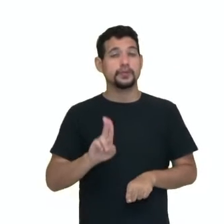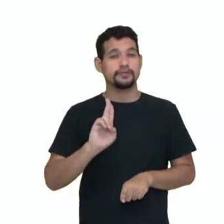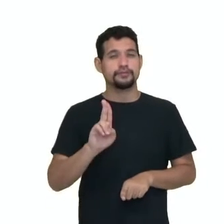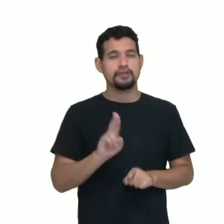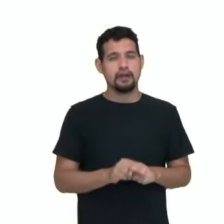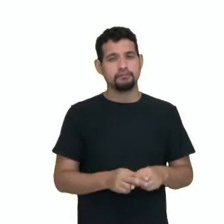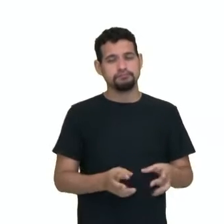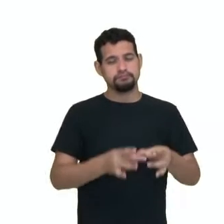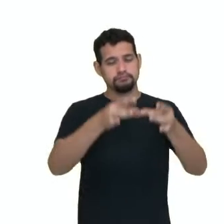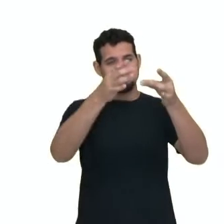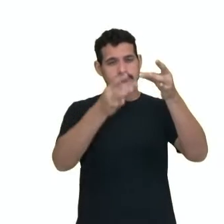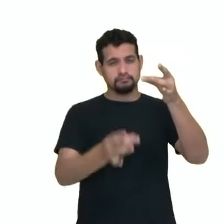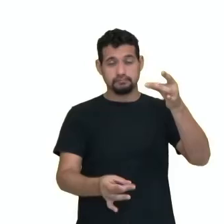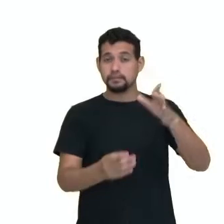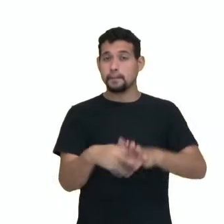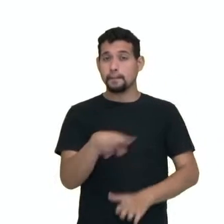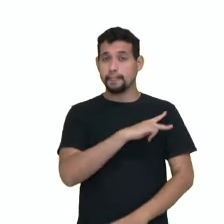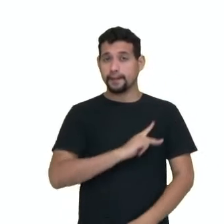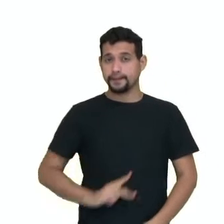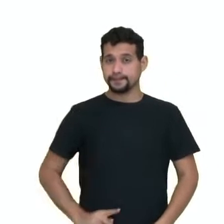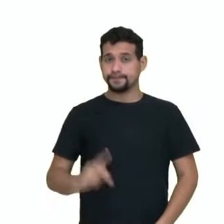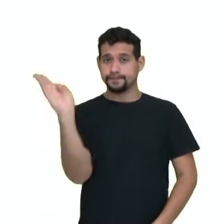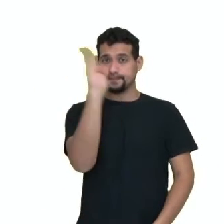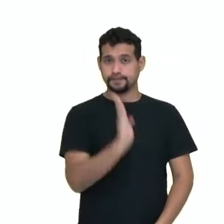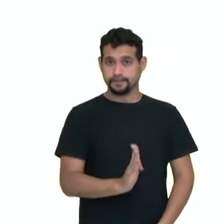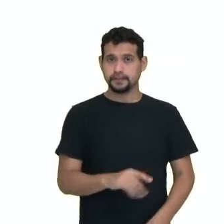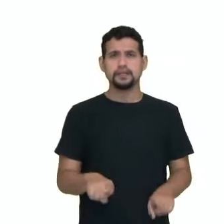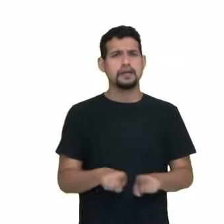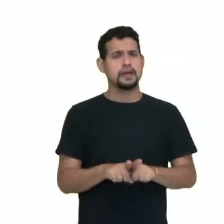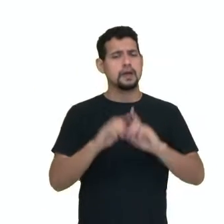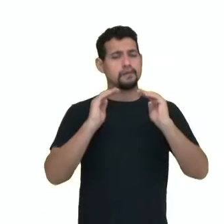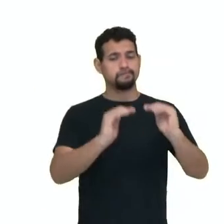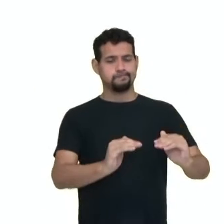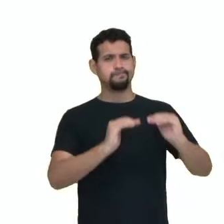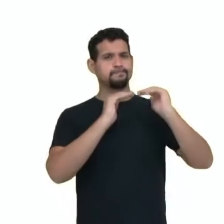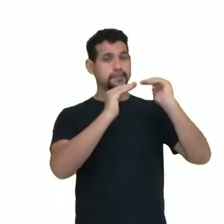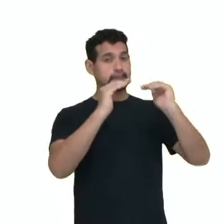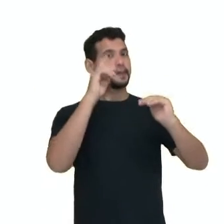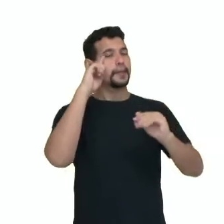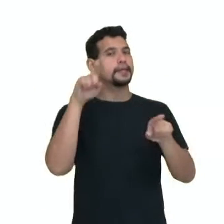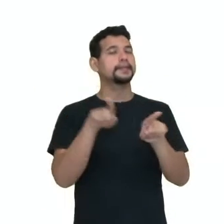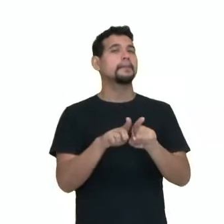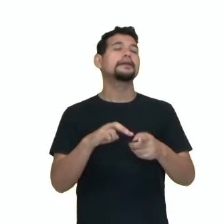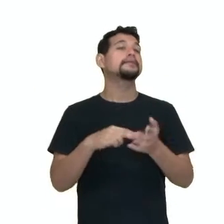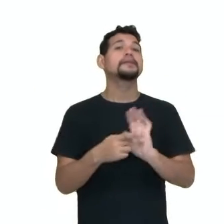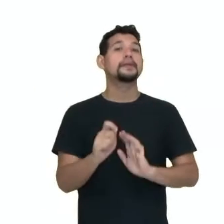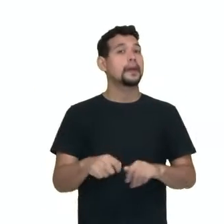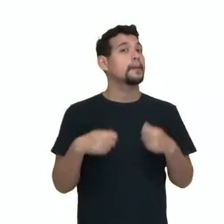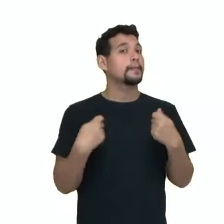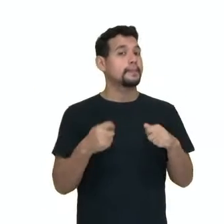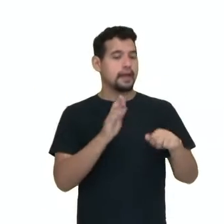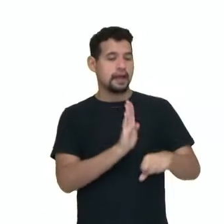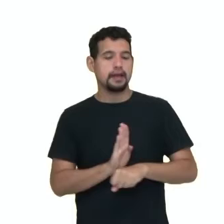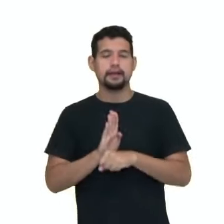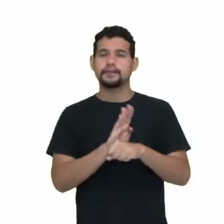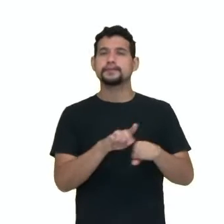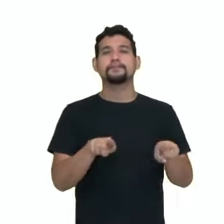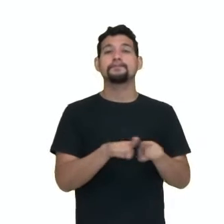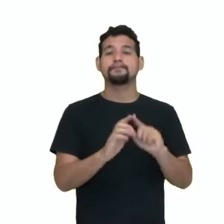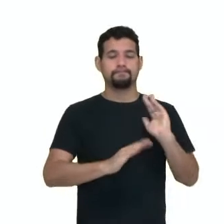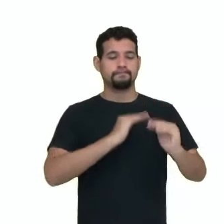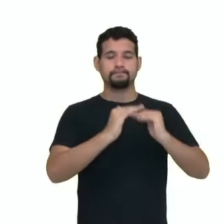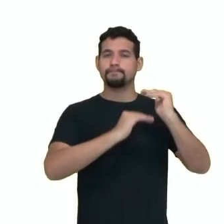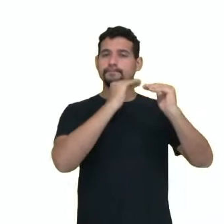determinação do Presidente da República, que é a autoridade máxima das Forças Armadas, deve cooperar com o